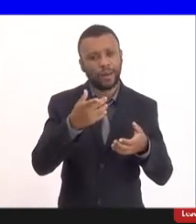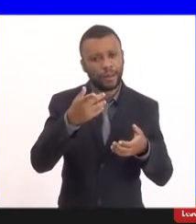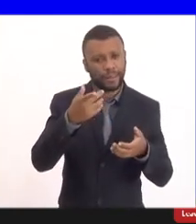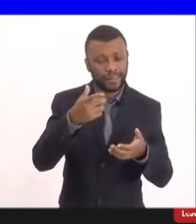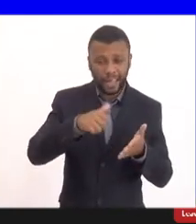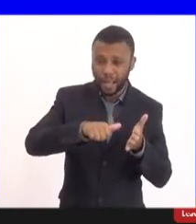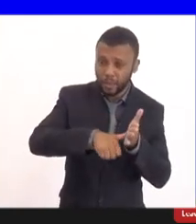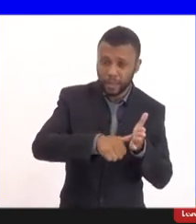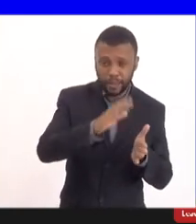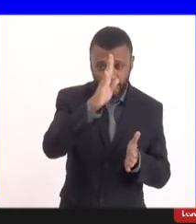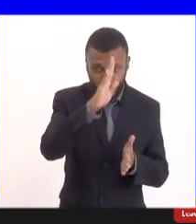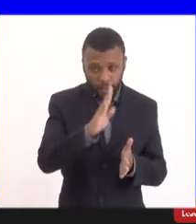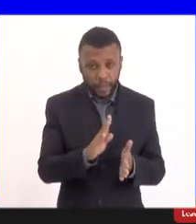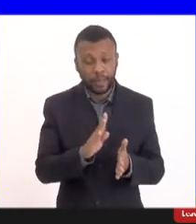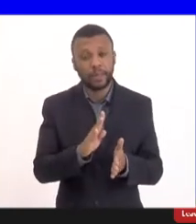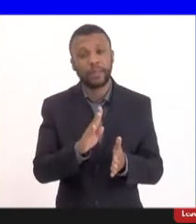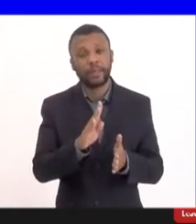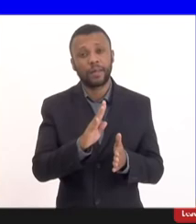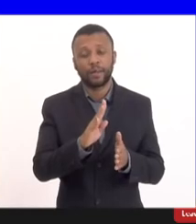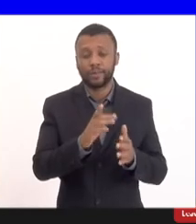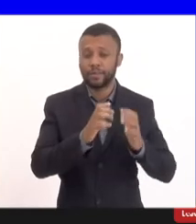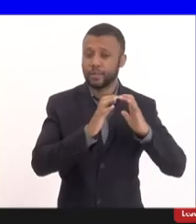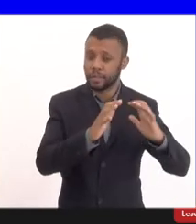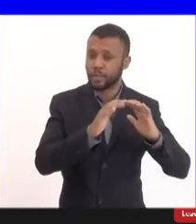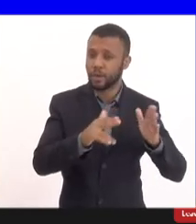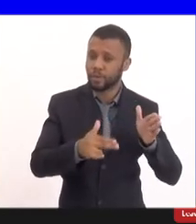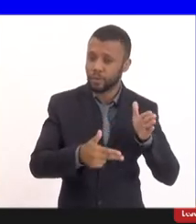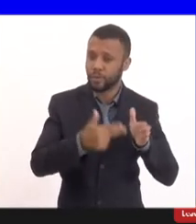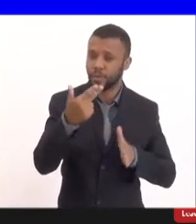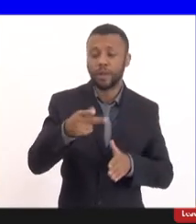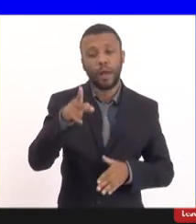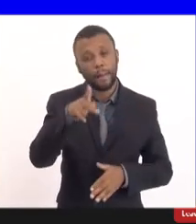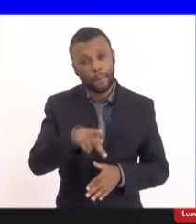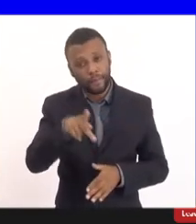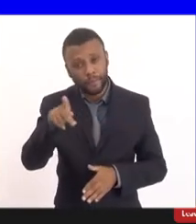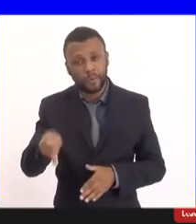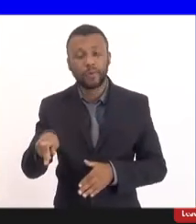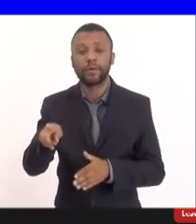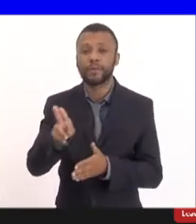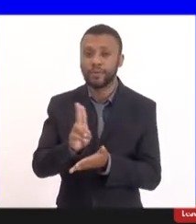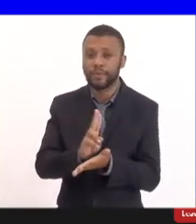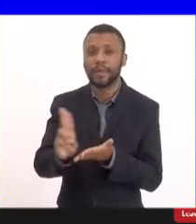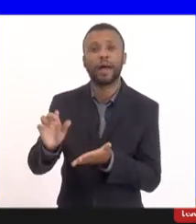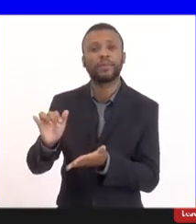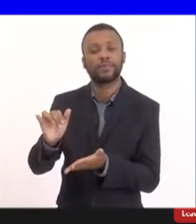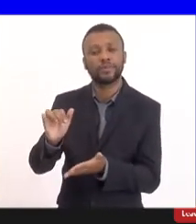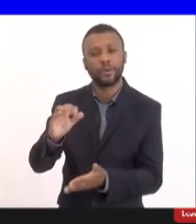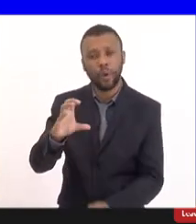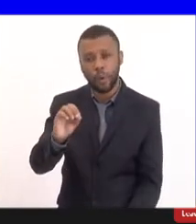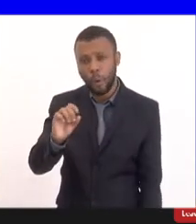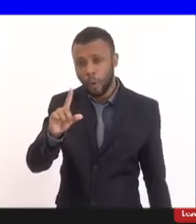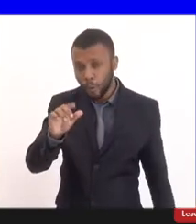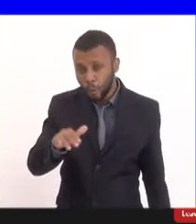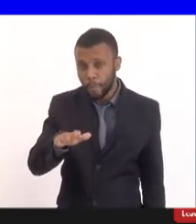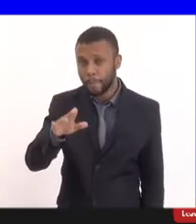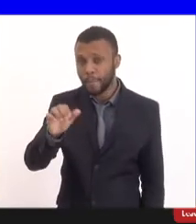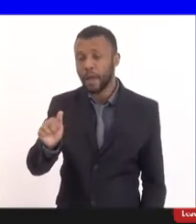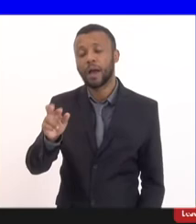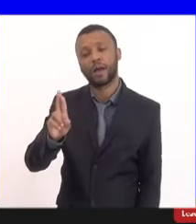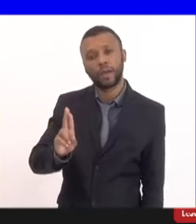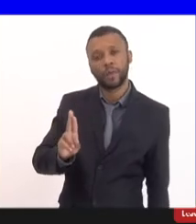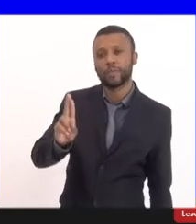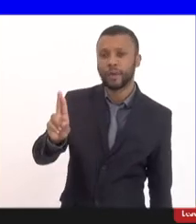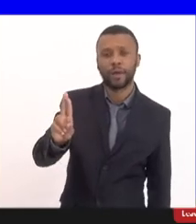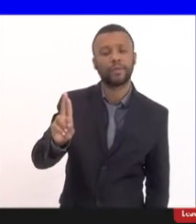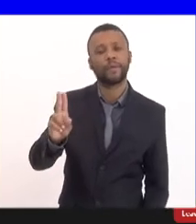Brasileira de Neurocirurgia e da Sociedade Brasileira de Neurocirurgia professor da Universidade de Colômbia e responsável pelo Instituto Nacional de